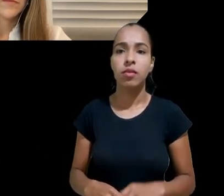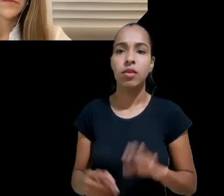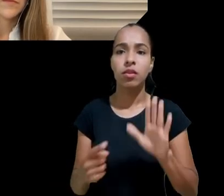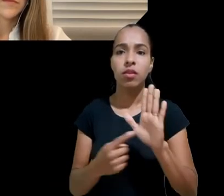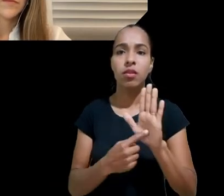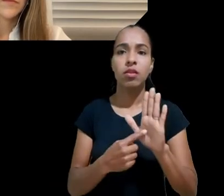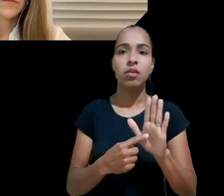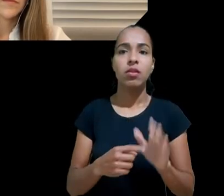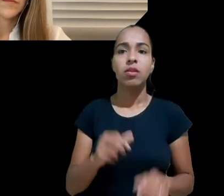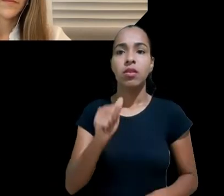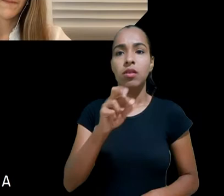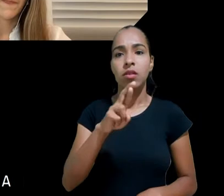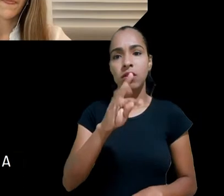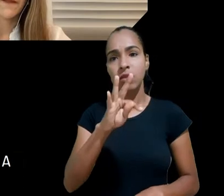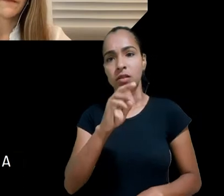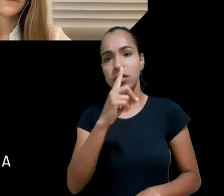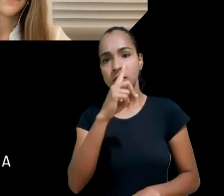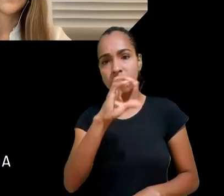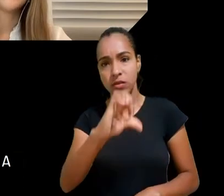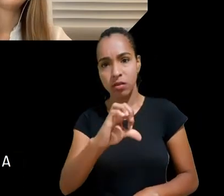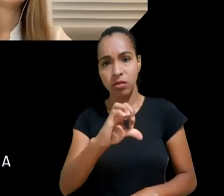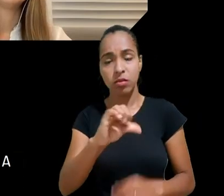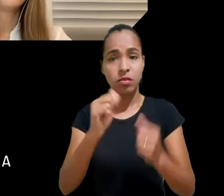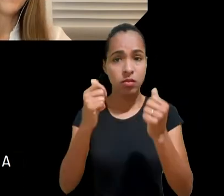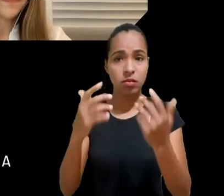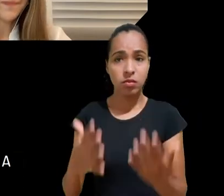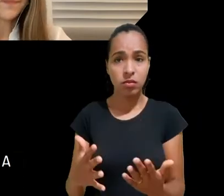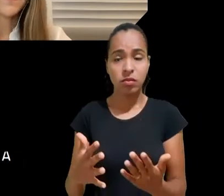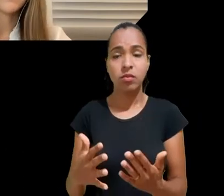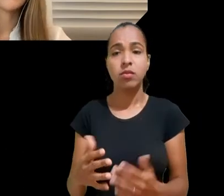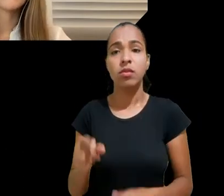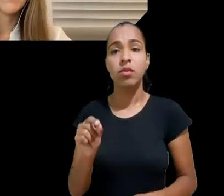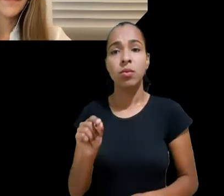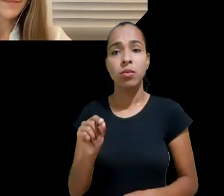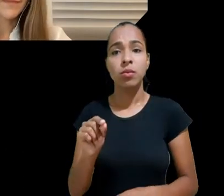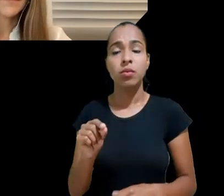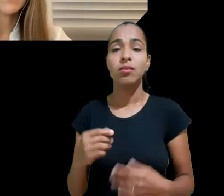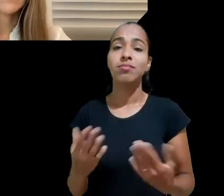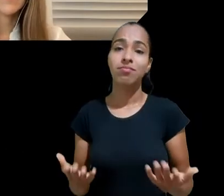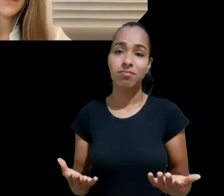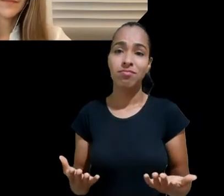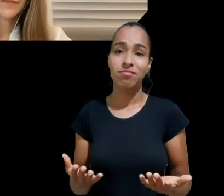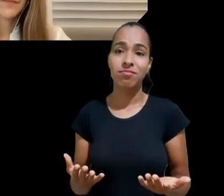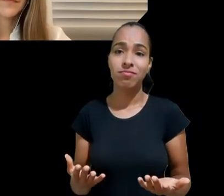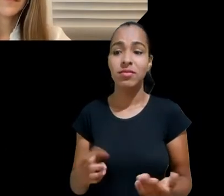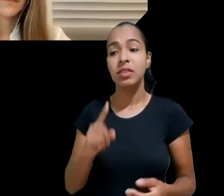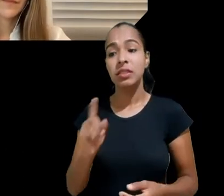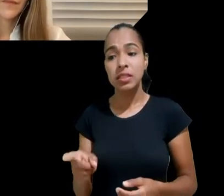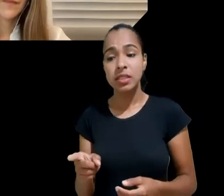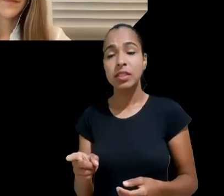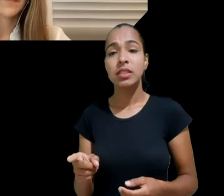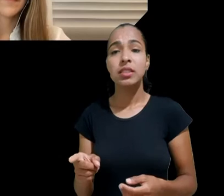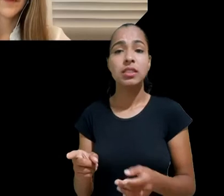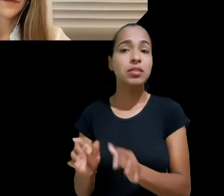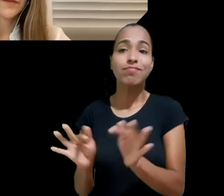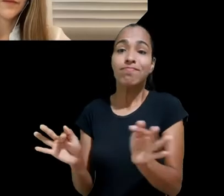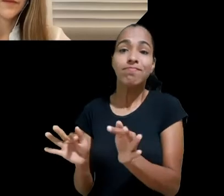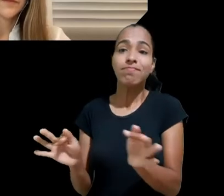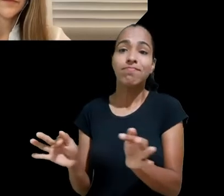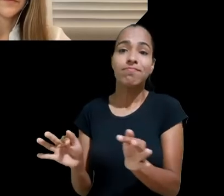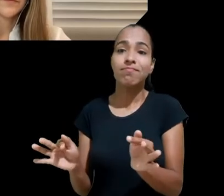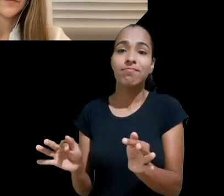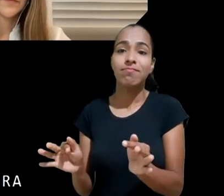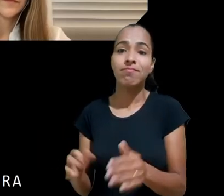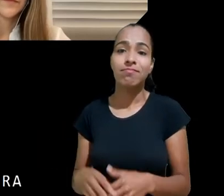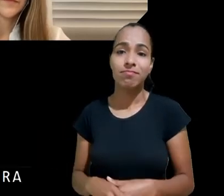nós não temos um hipervulnerável na ponta. Outra coisa é a gente se referir à necessidade dessa